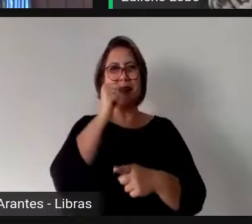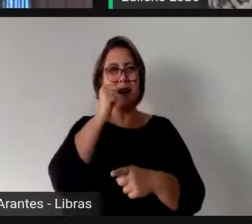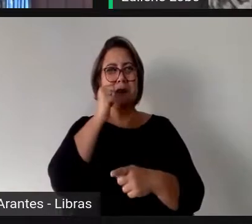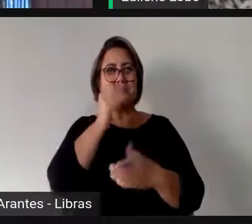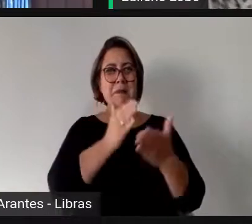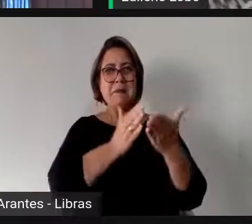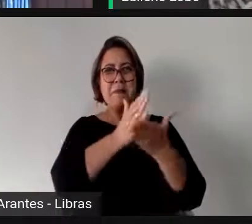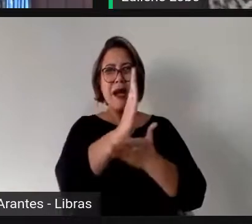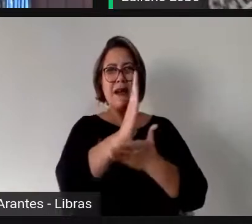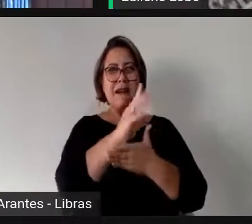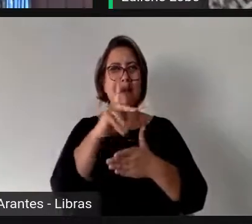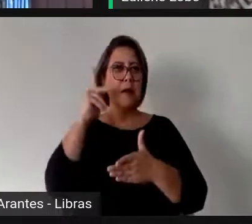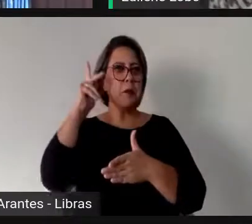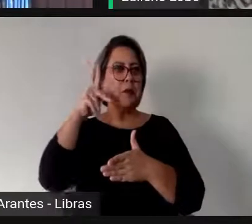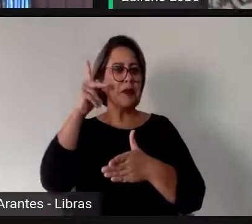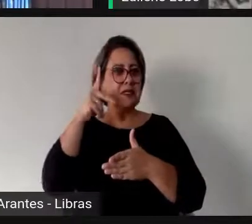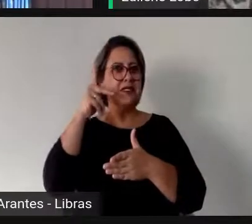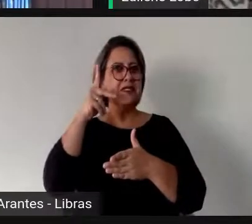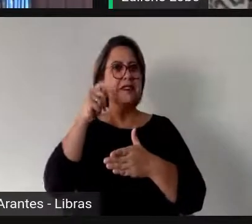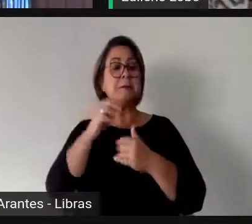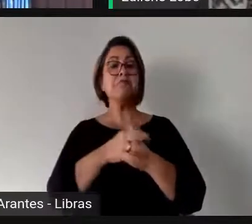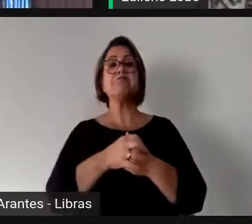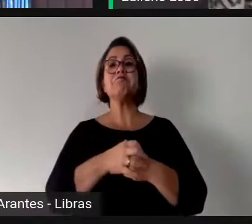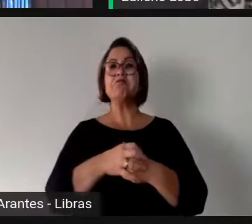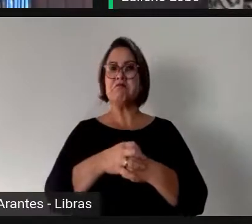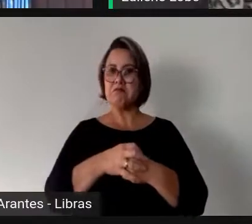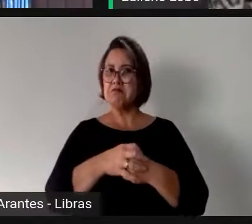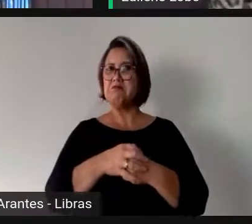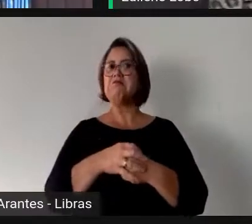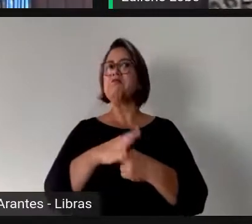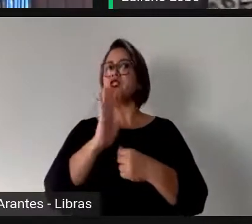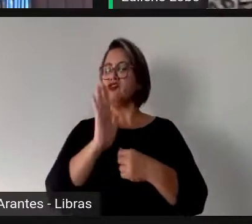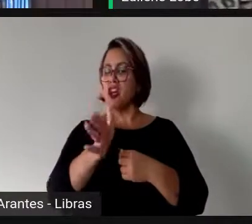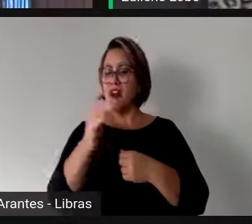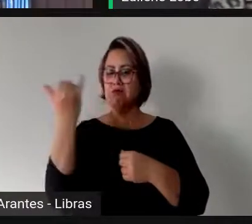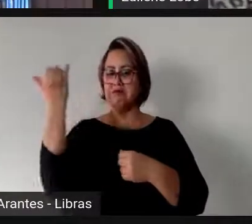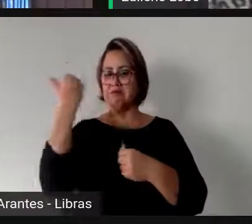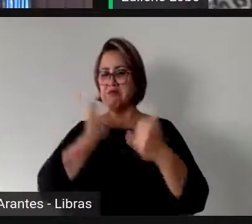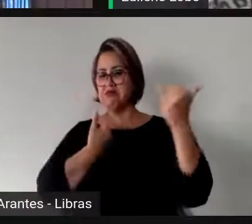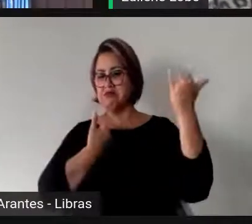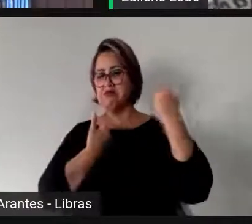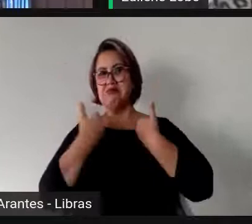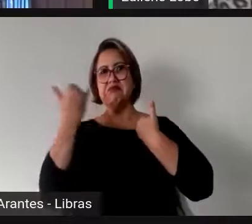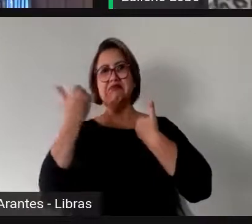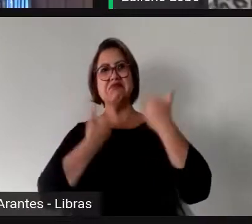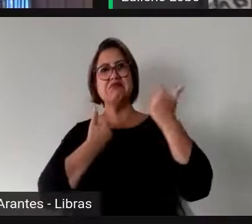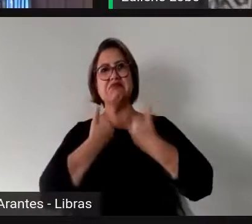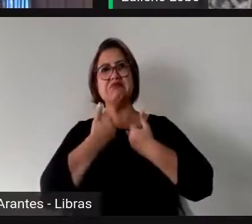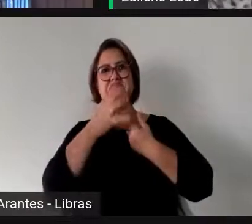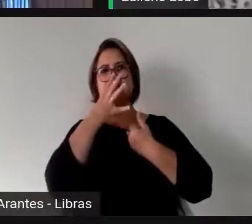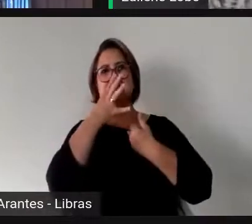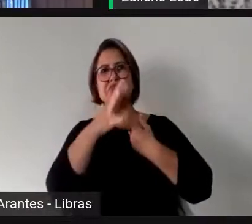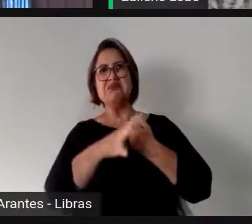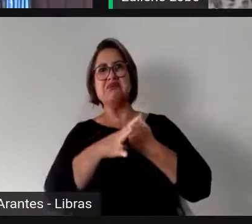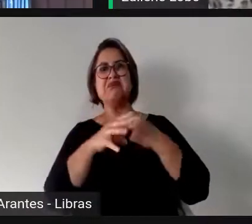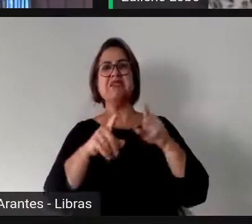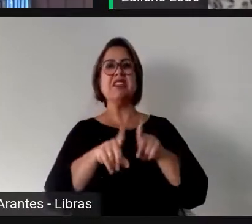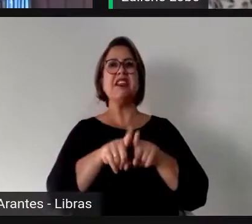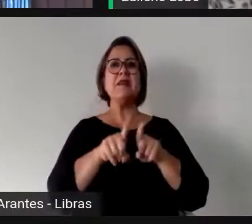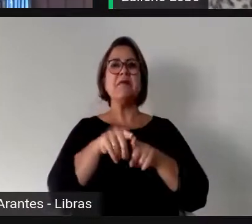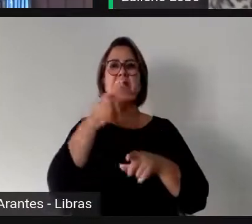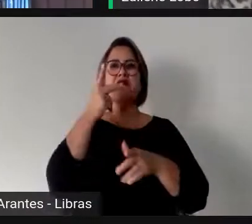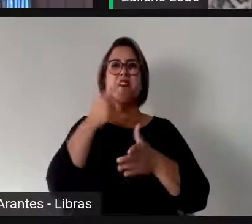inclusive pela Câmara dos Deputados, pelo Parlamento Brasileiro, passaram várias propostas para retirar